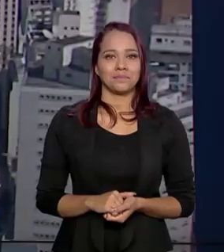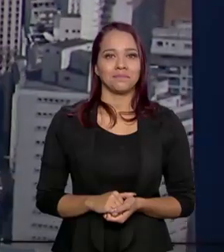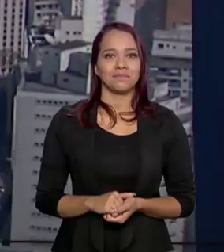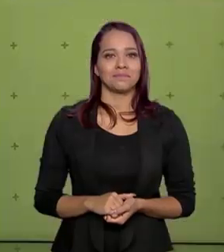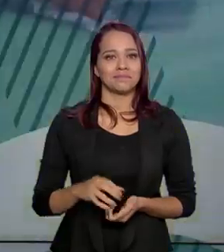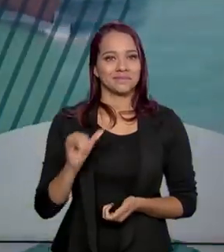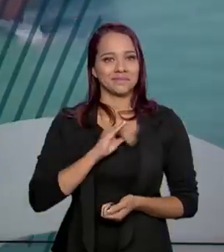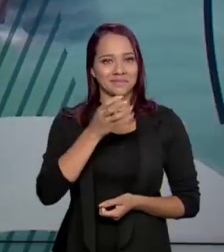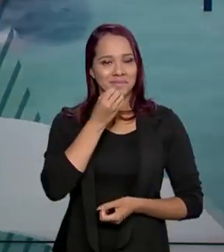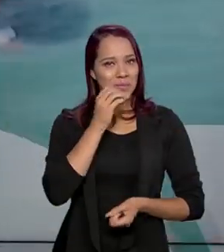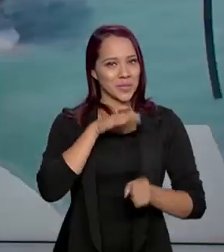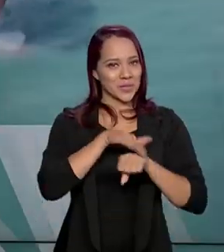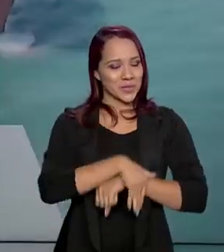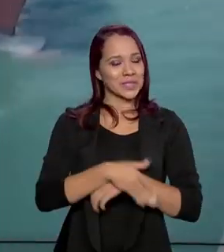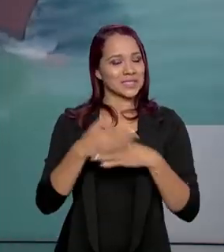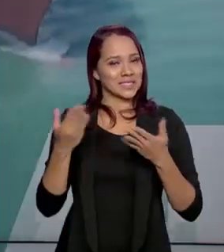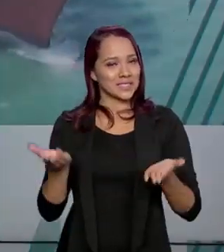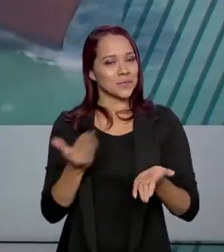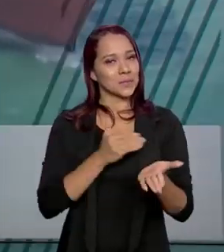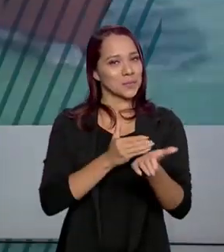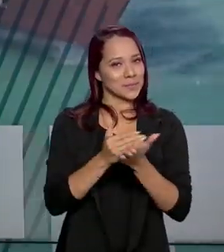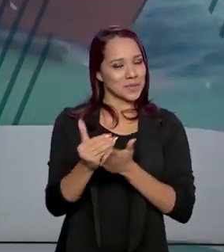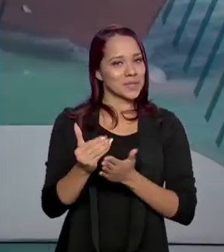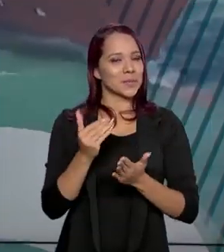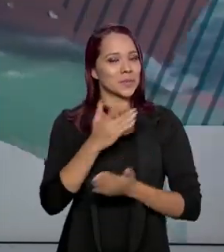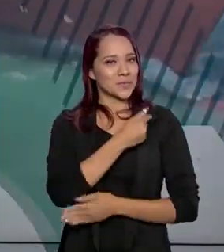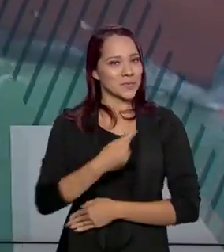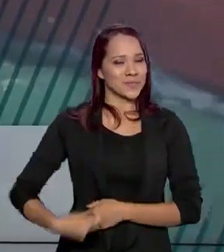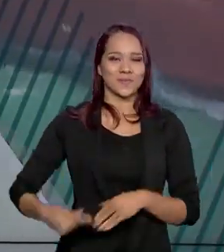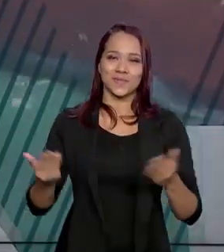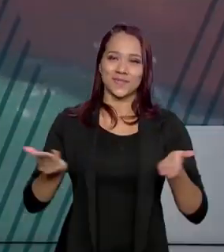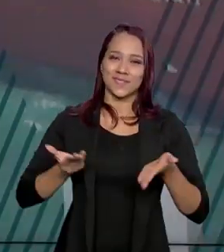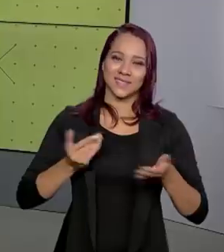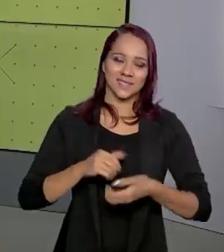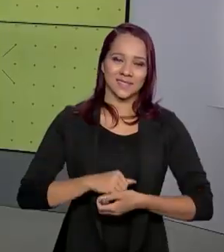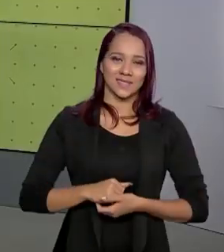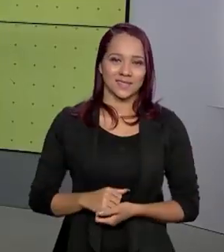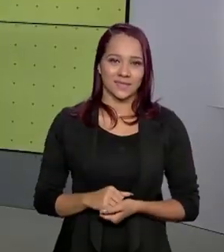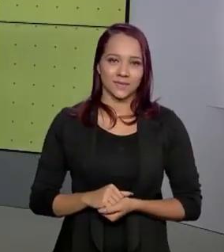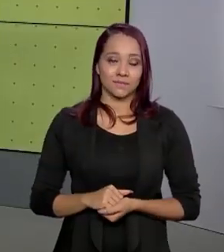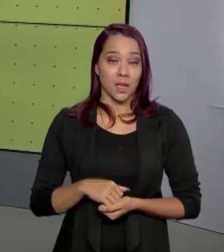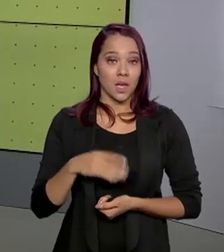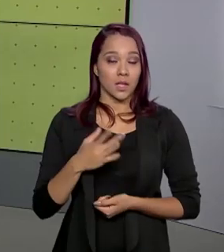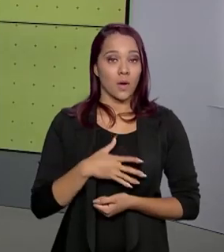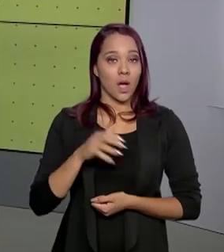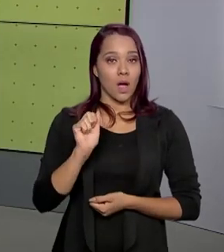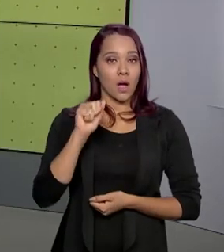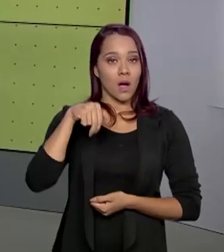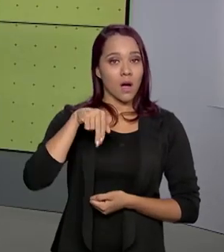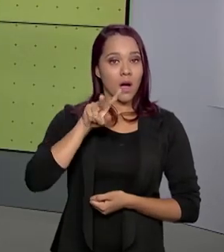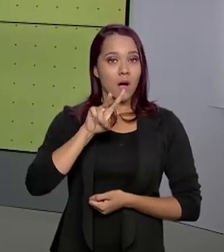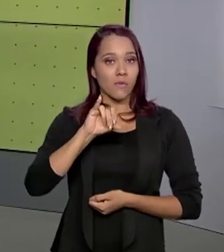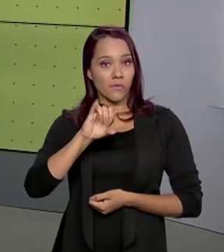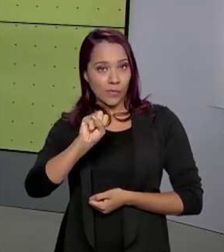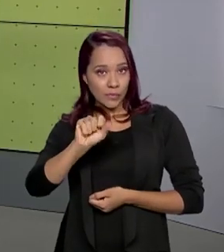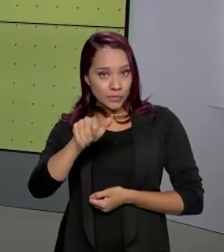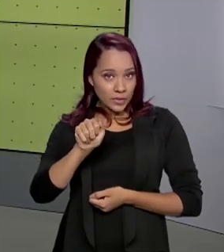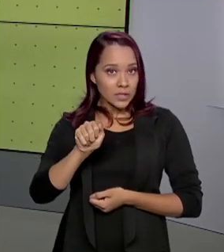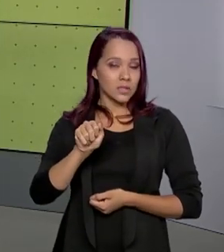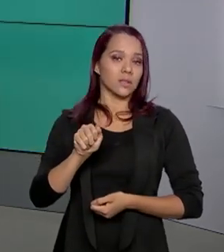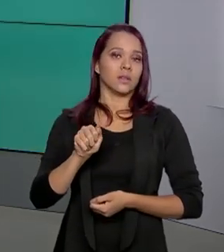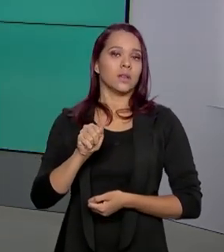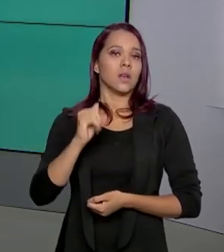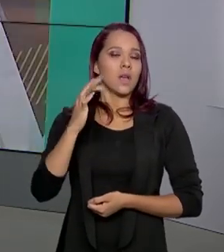Olá, boa noite. Estamos de volta com mais uma edição do Governo Agora. A Agência Nacional de Vigilância Sanitária,